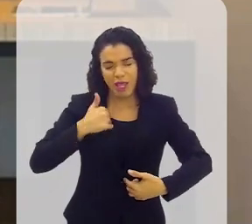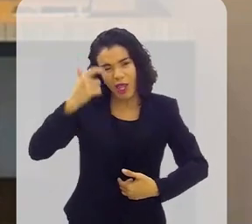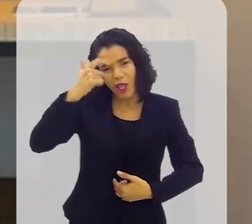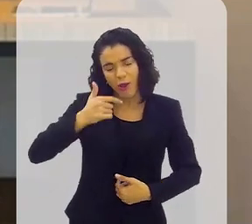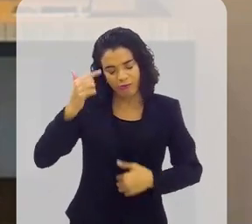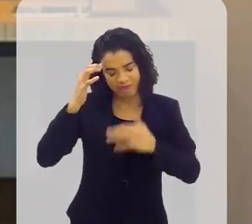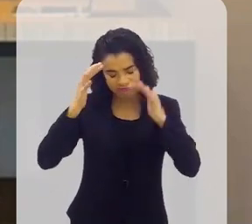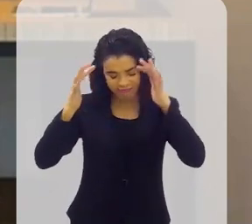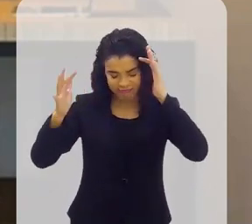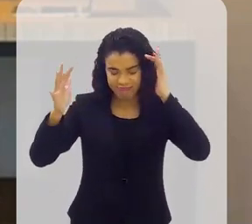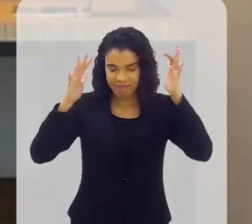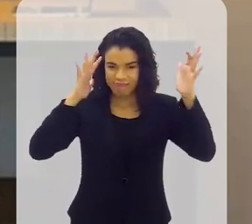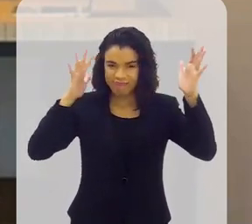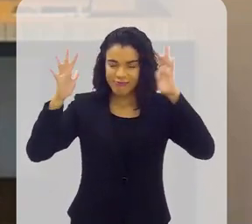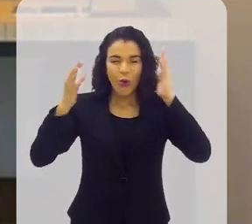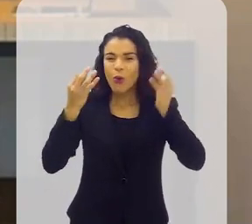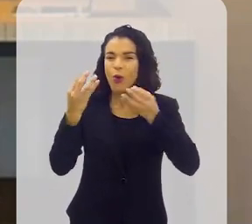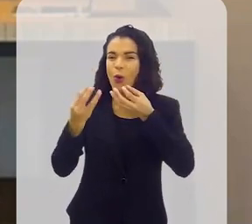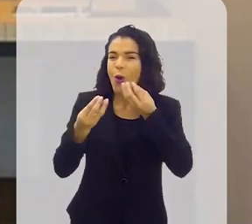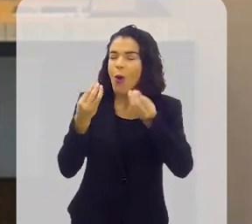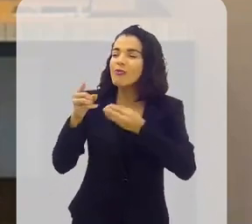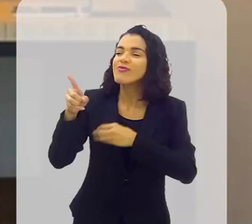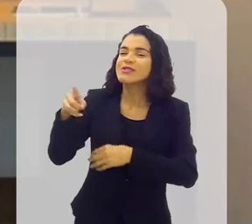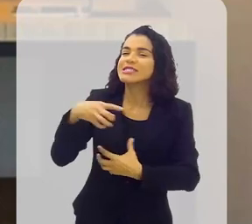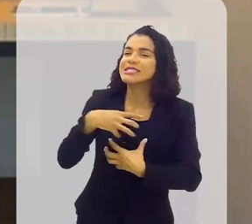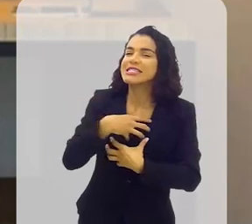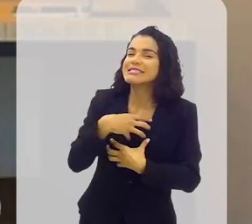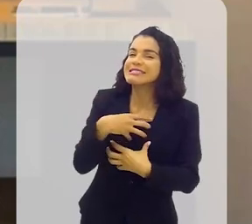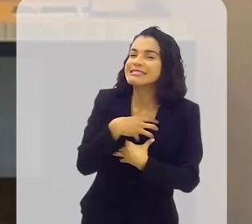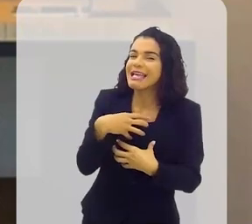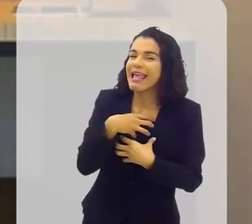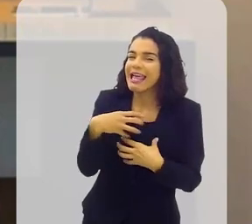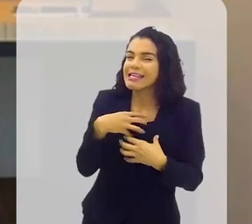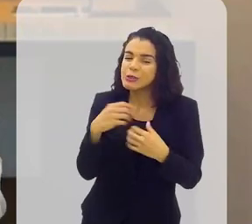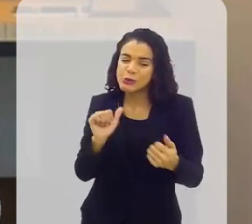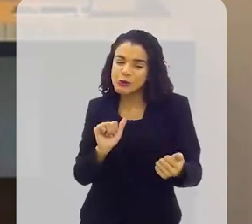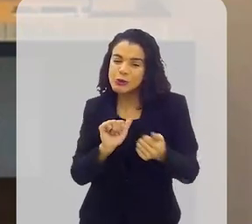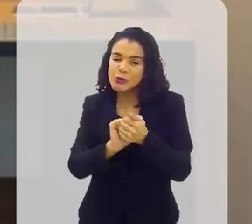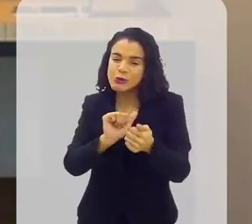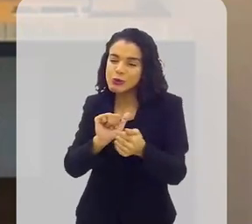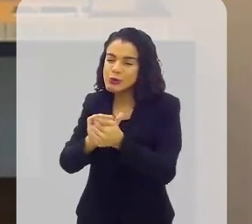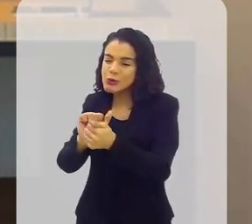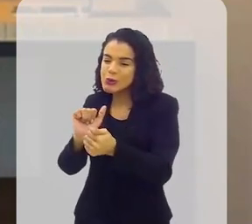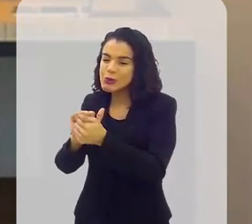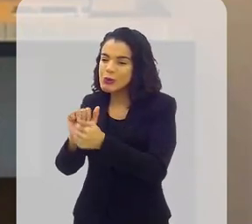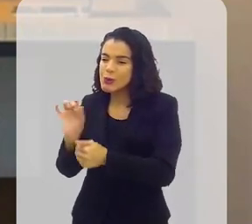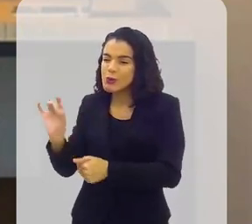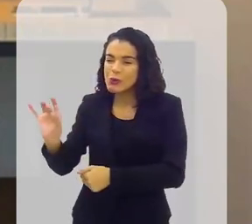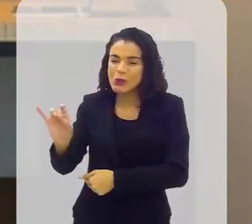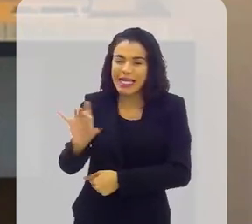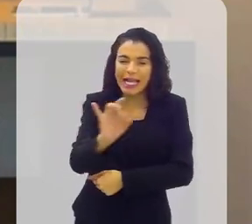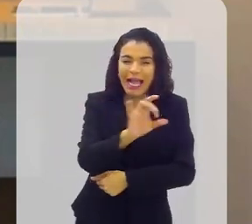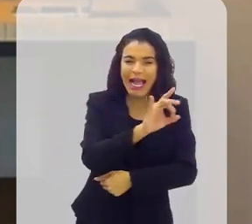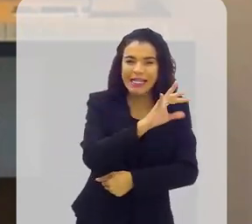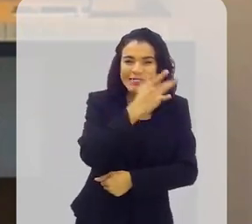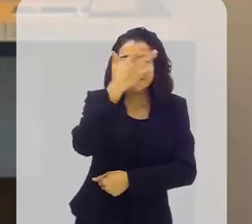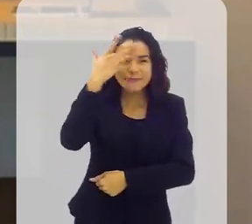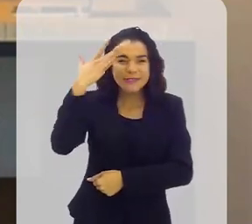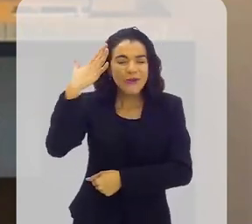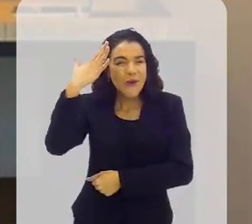imaginando como é que é estar com essas pessoas nesses ambientes, desde